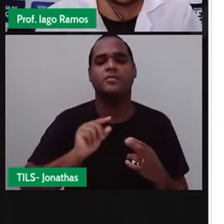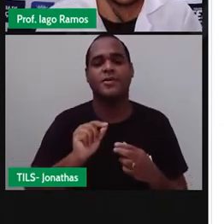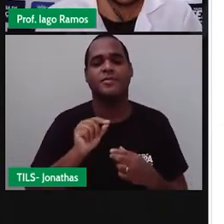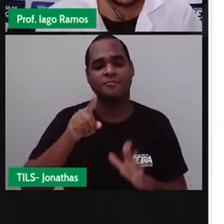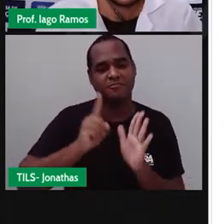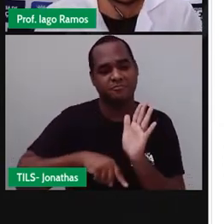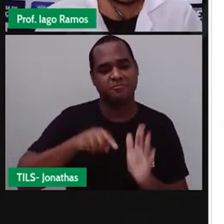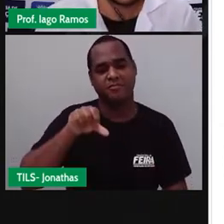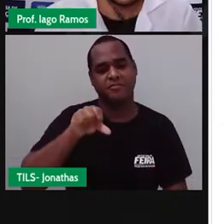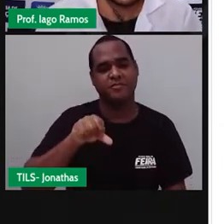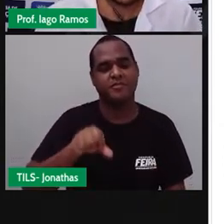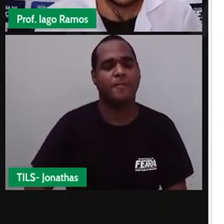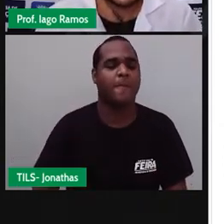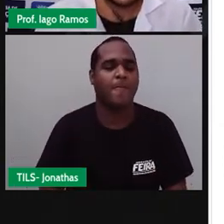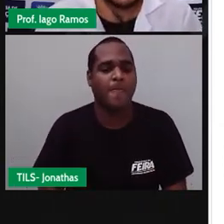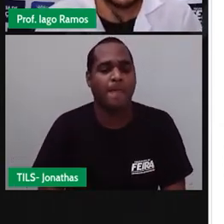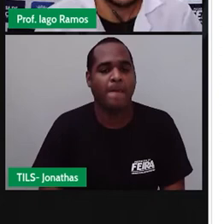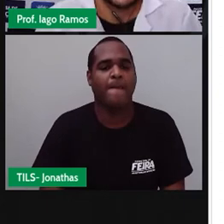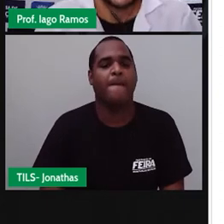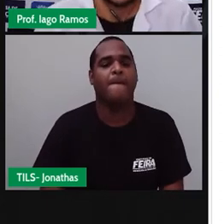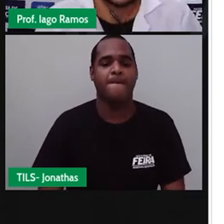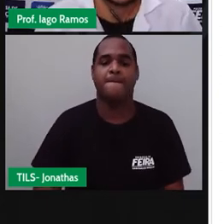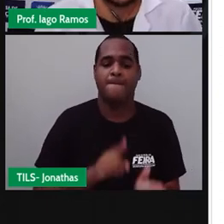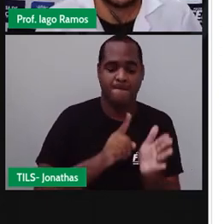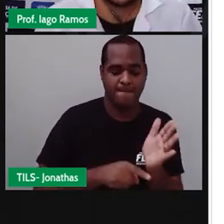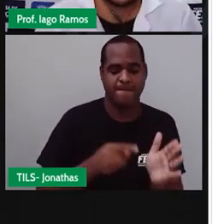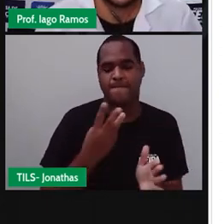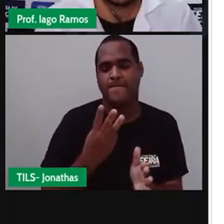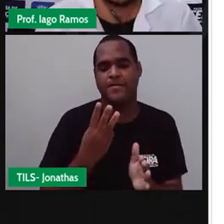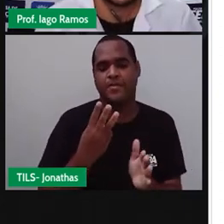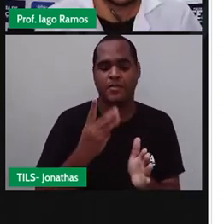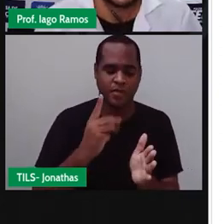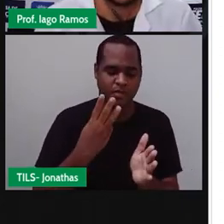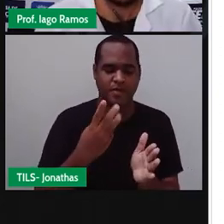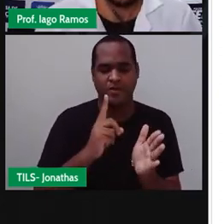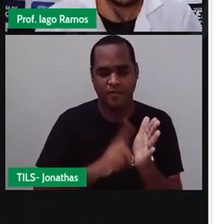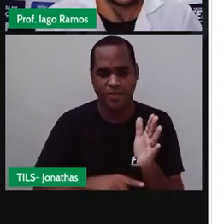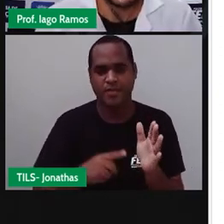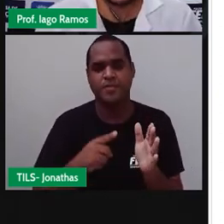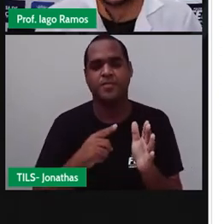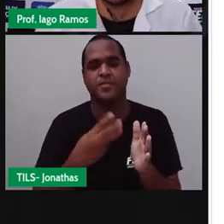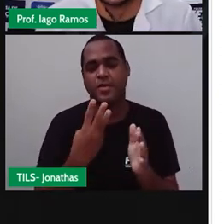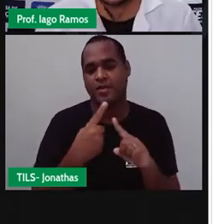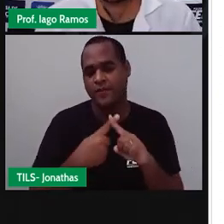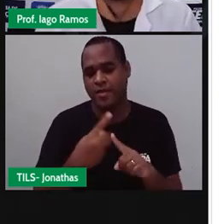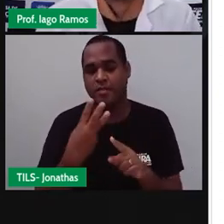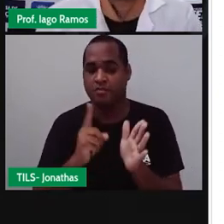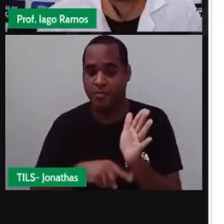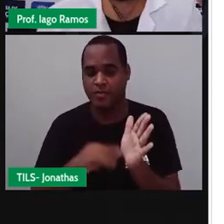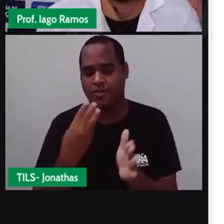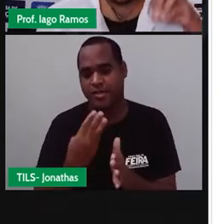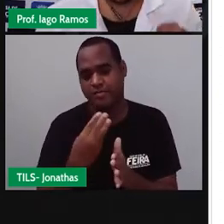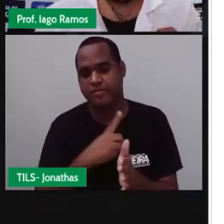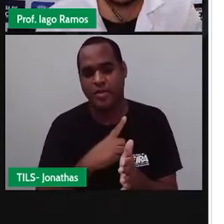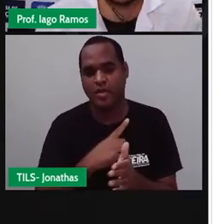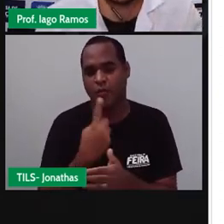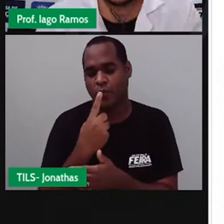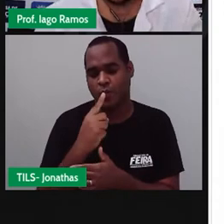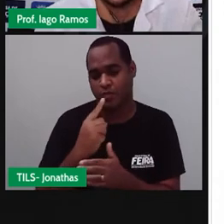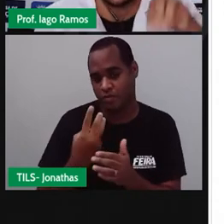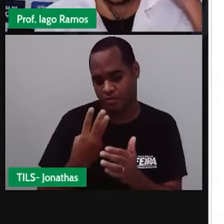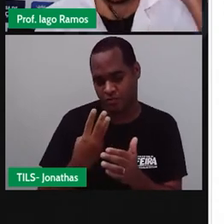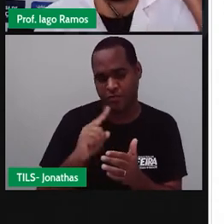Beleza? 3 vezes menos 3 dá menos 9, ó. Um 3 não tem sinal, um 3 está